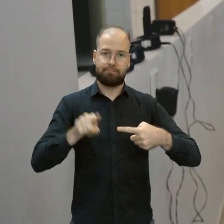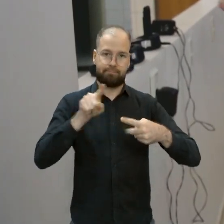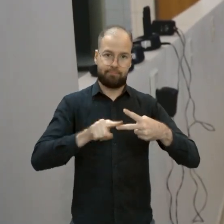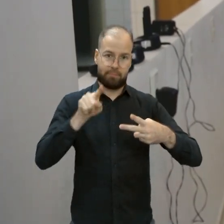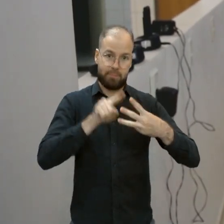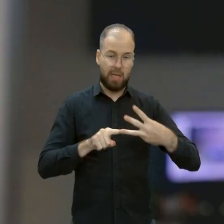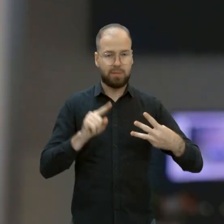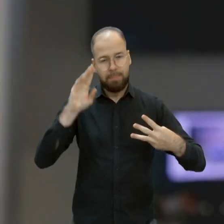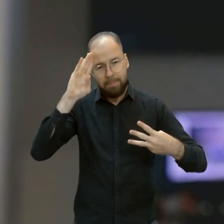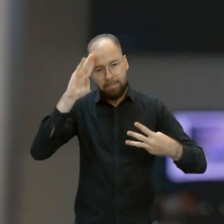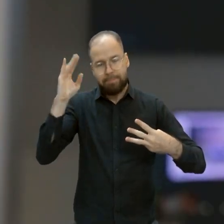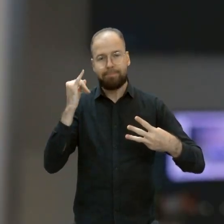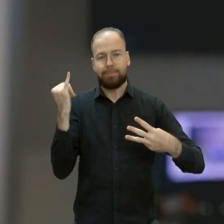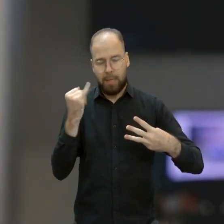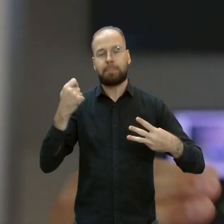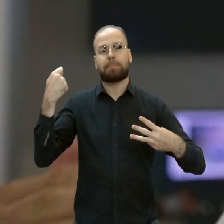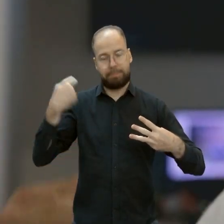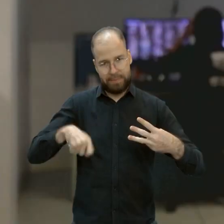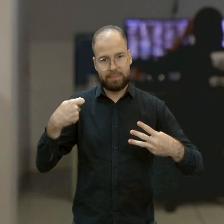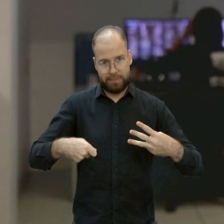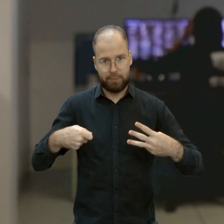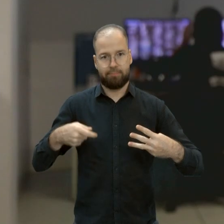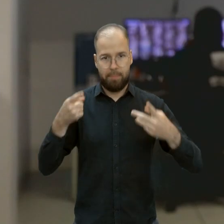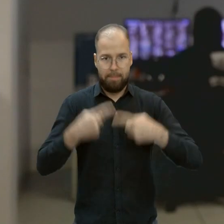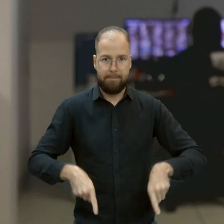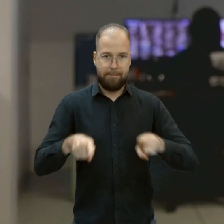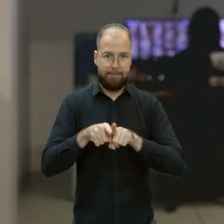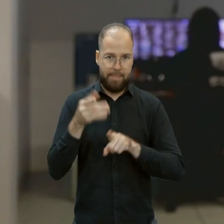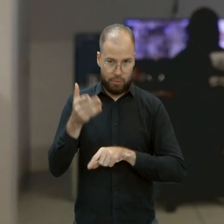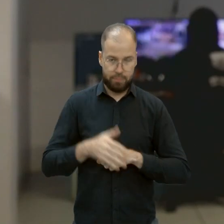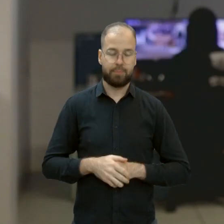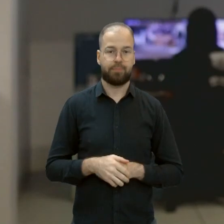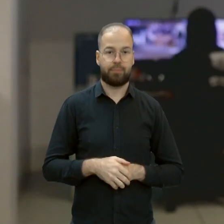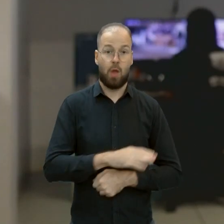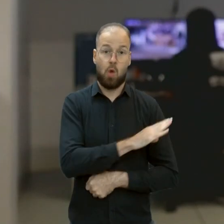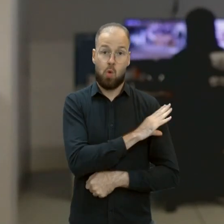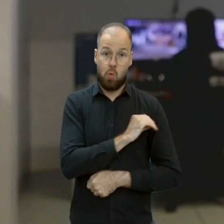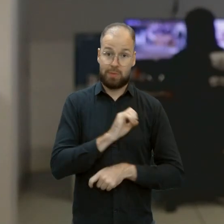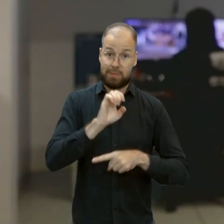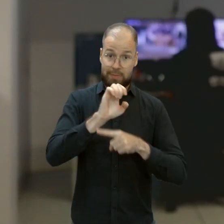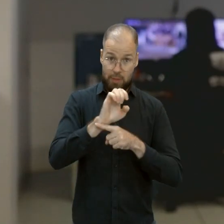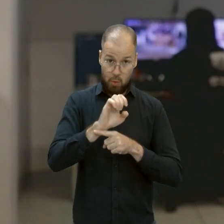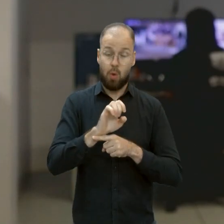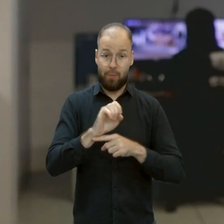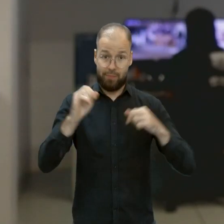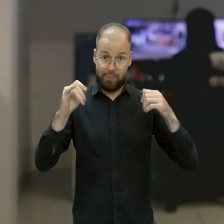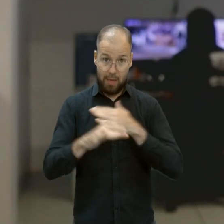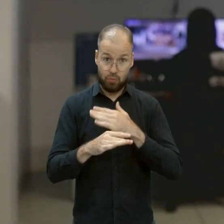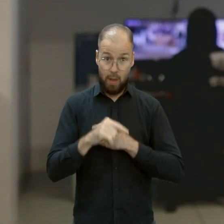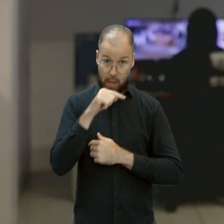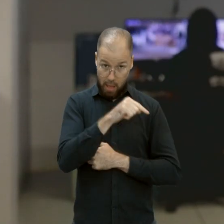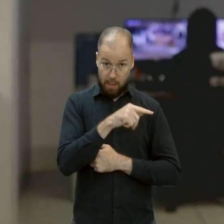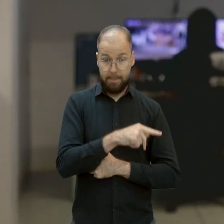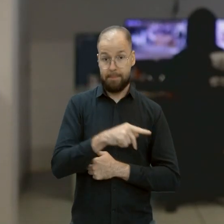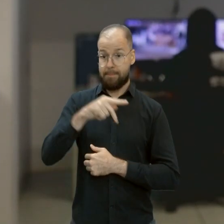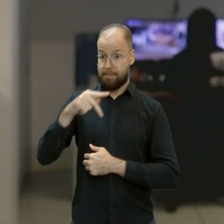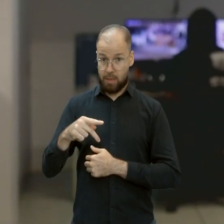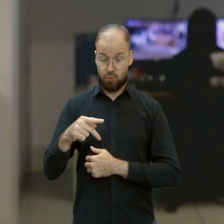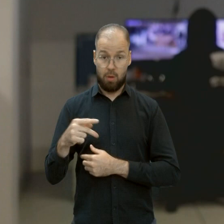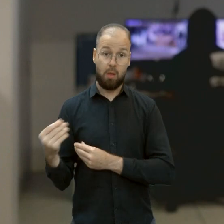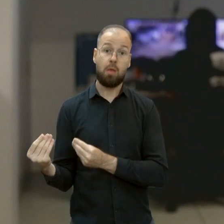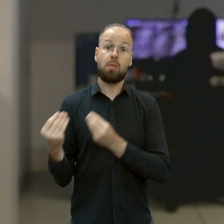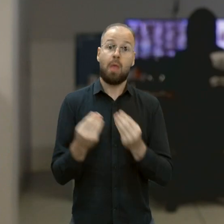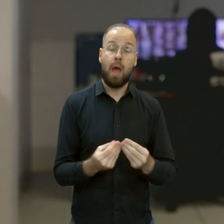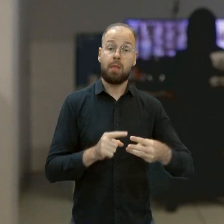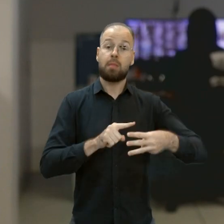desenvolvidos nessa cooperação. O Conselho Estadual de Trânsito, através do seu presidente, trouxe para a universidade três demandas.